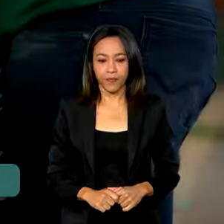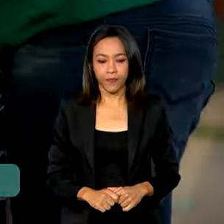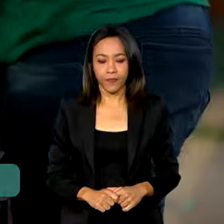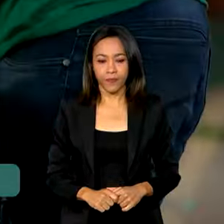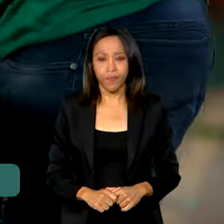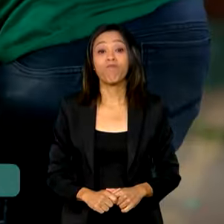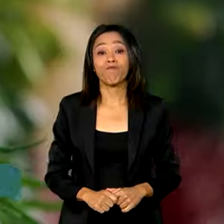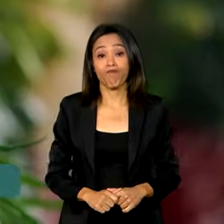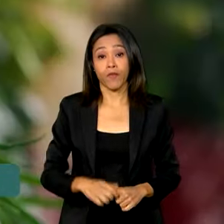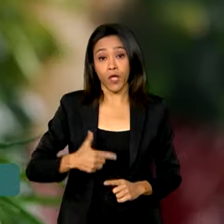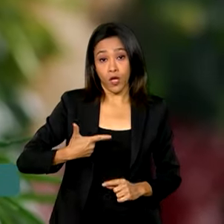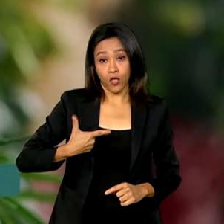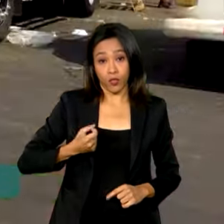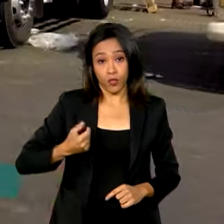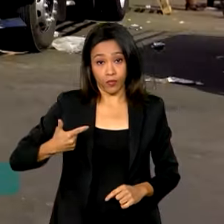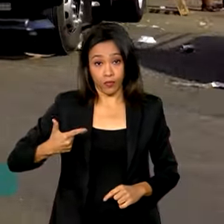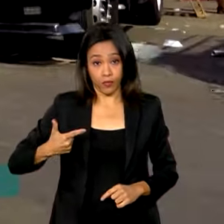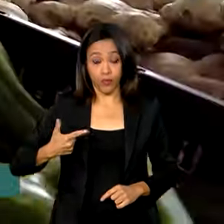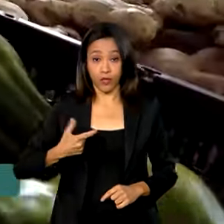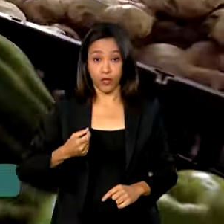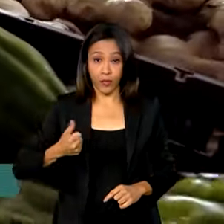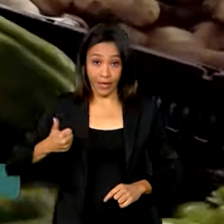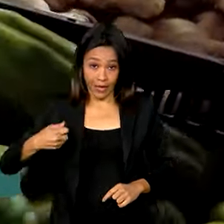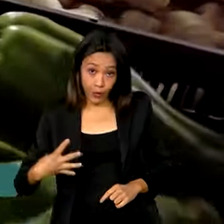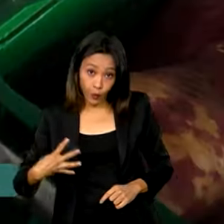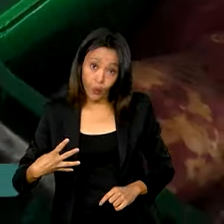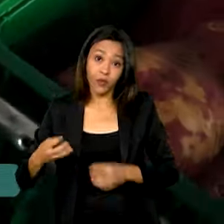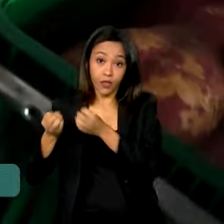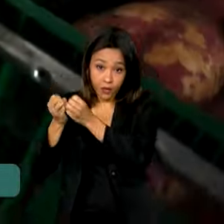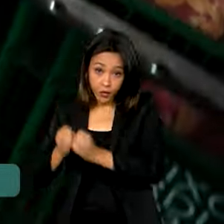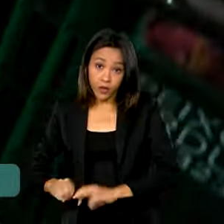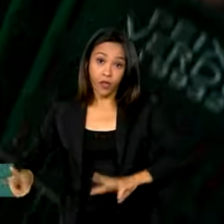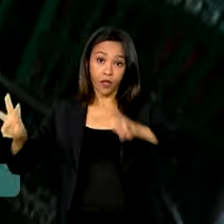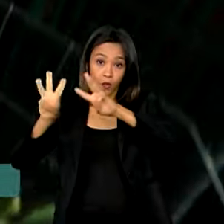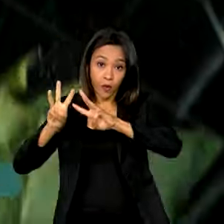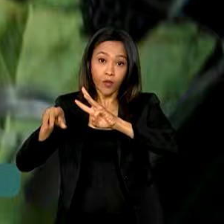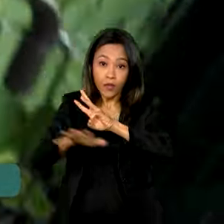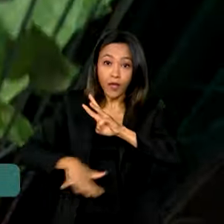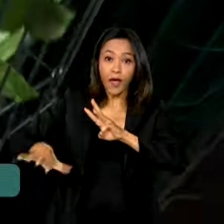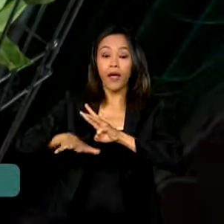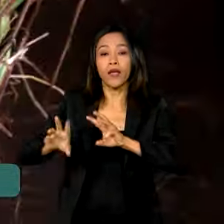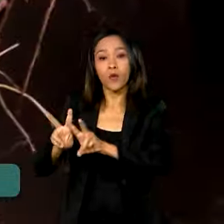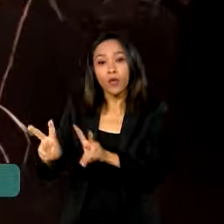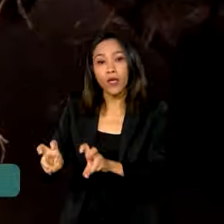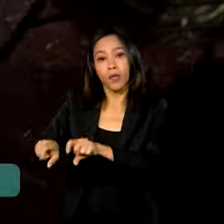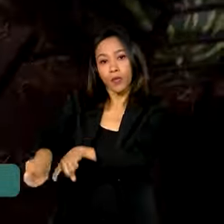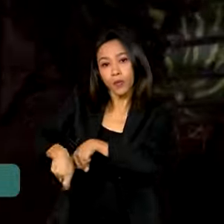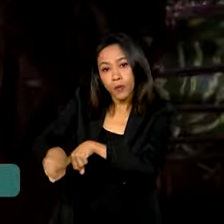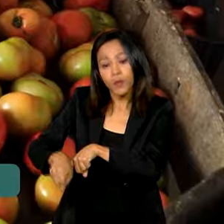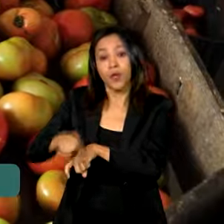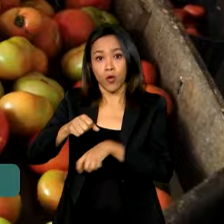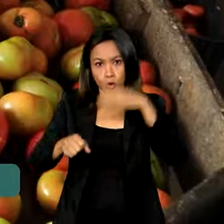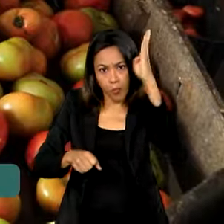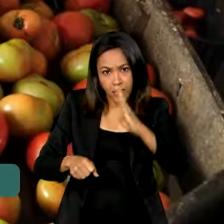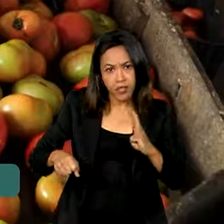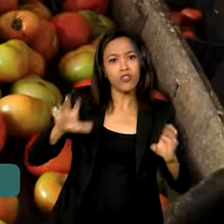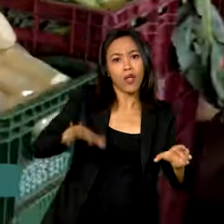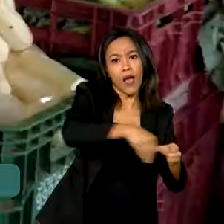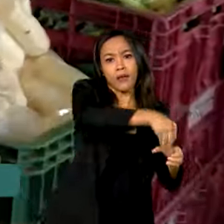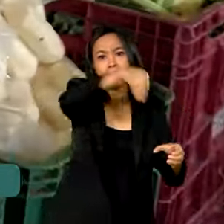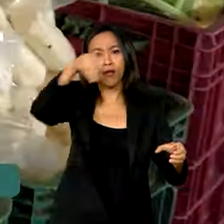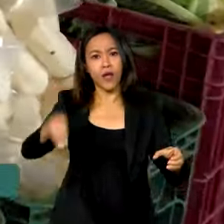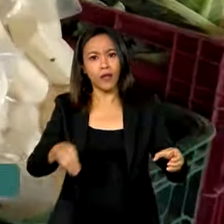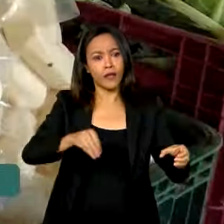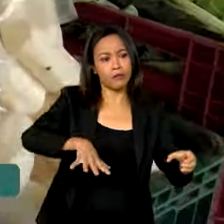Em 2014, a Organização das Nações Unidas para Agricultura e Alimentação anunciou que o Brasil havia saído do mapa da